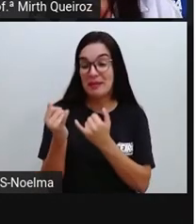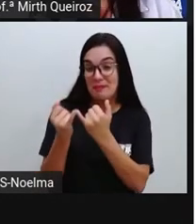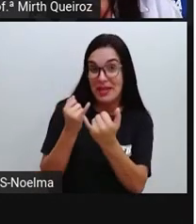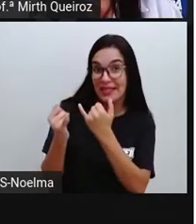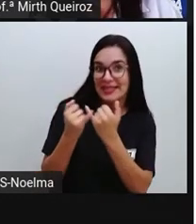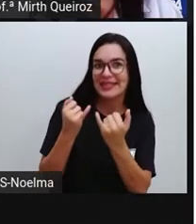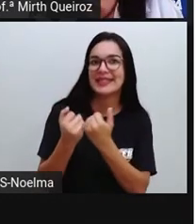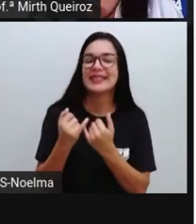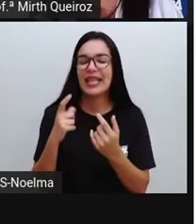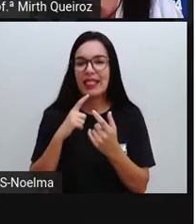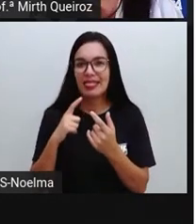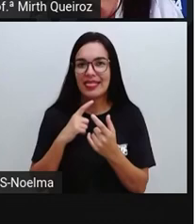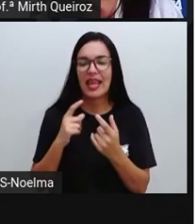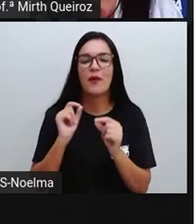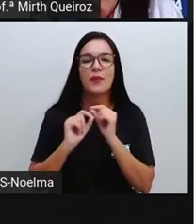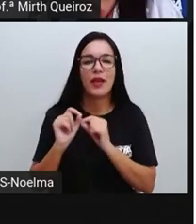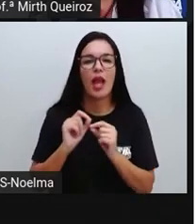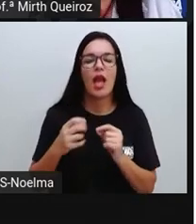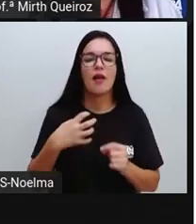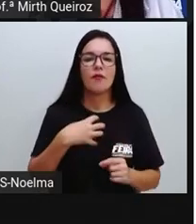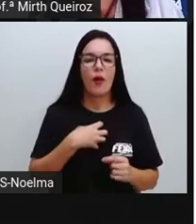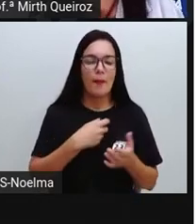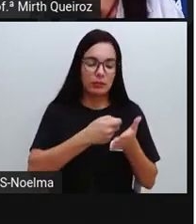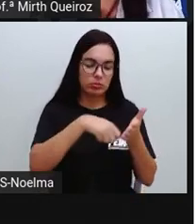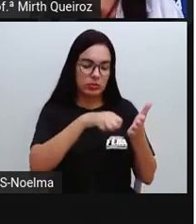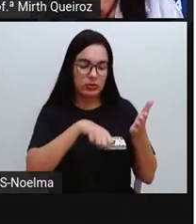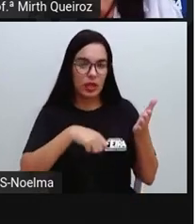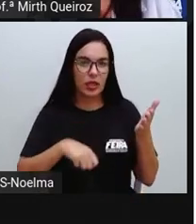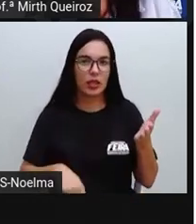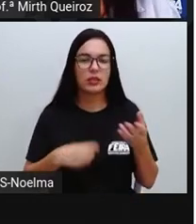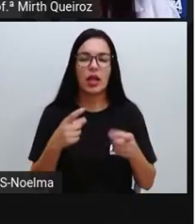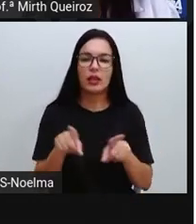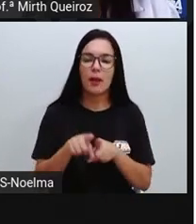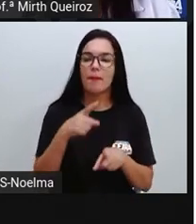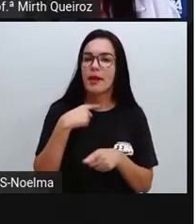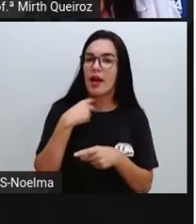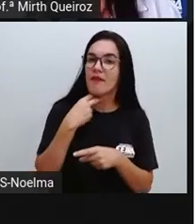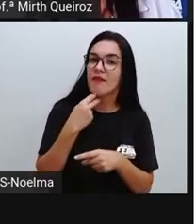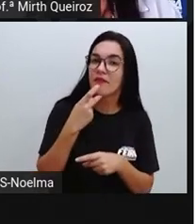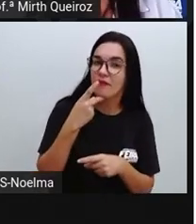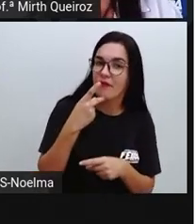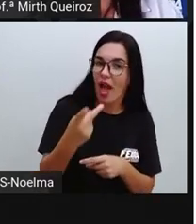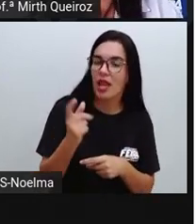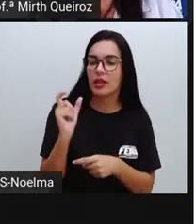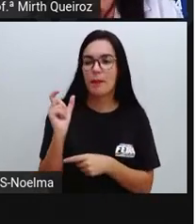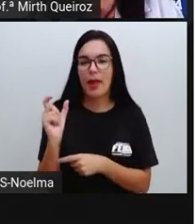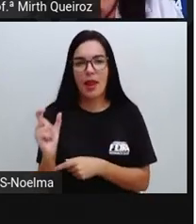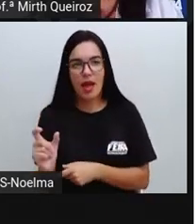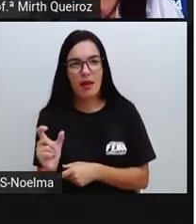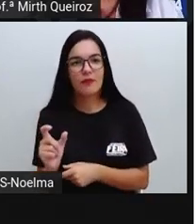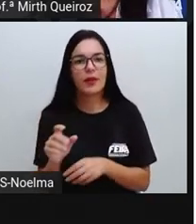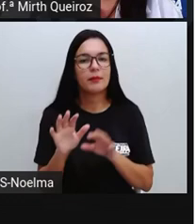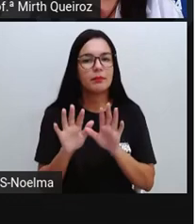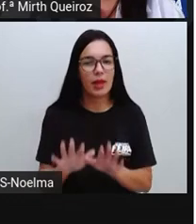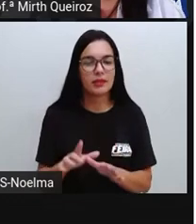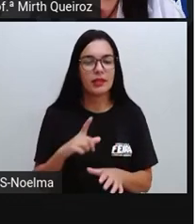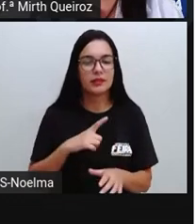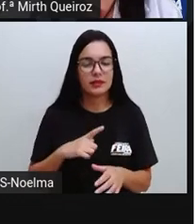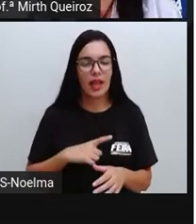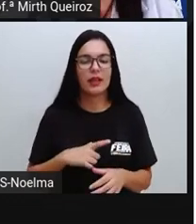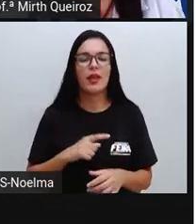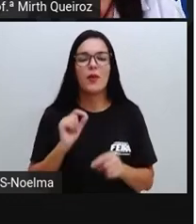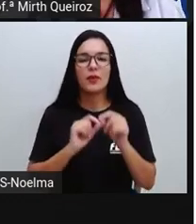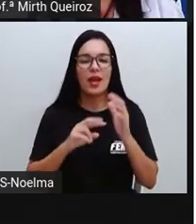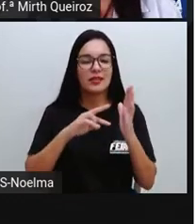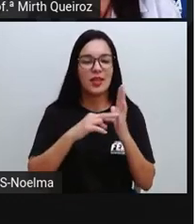assemelham quanto à forma escrita, quanto à pronúncia dessas palavras, né? Porém, apresentam aí